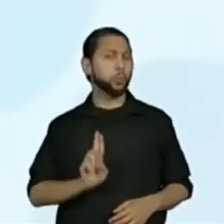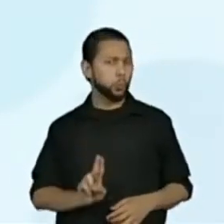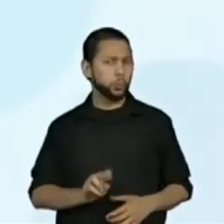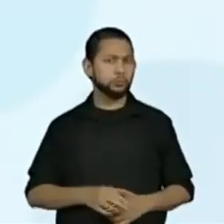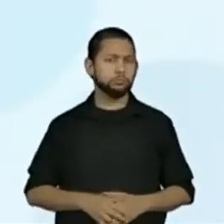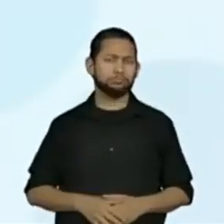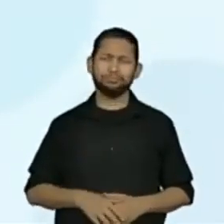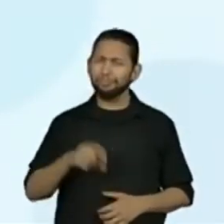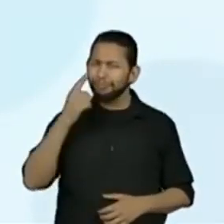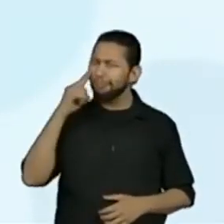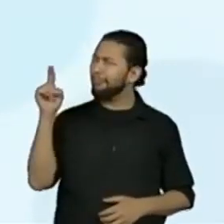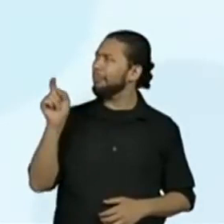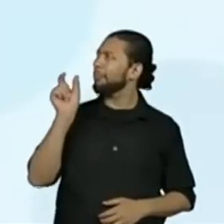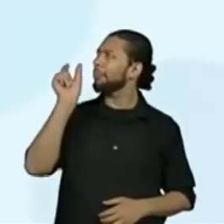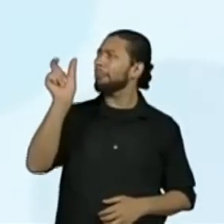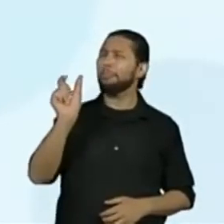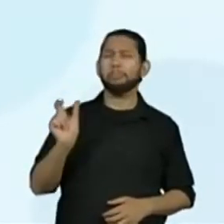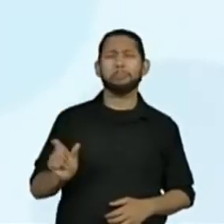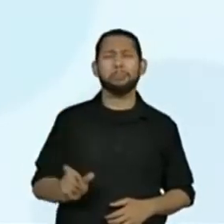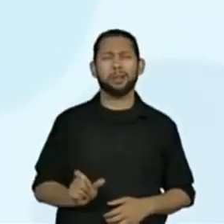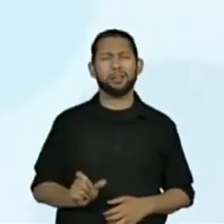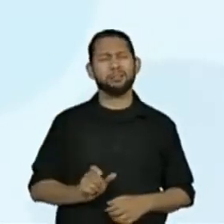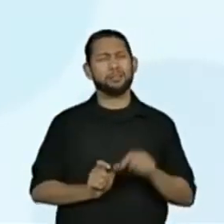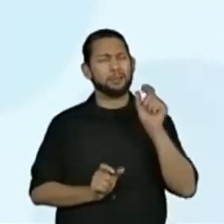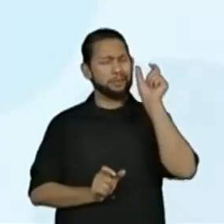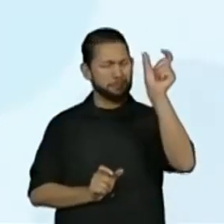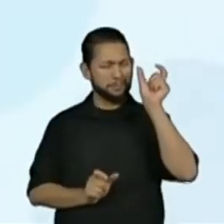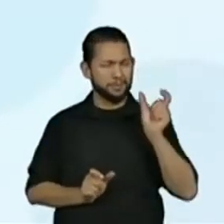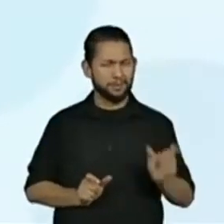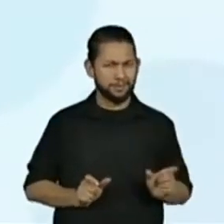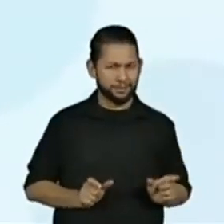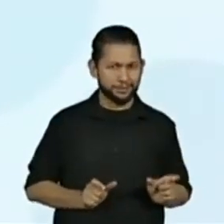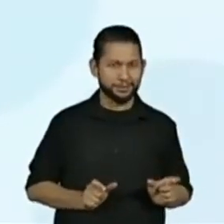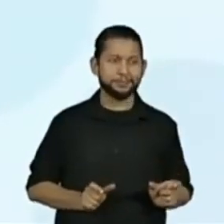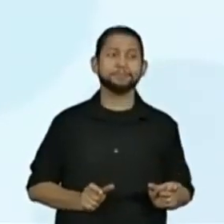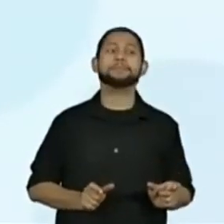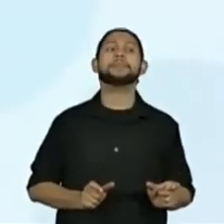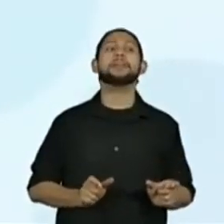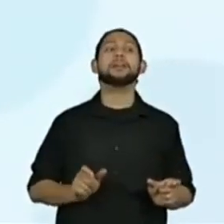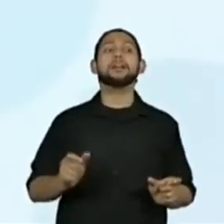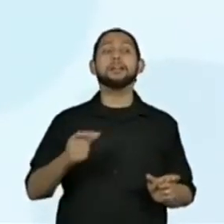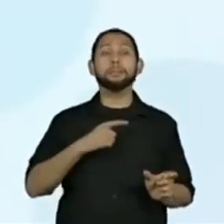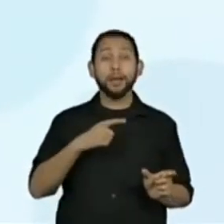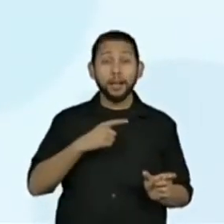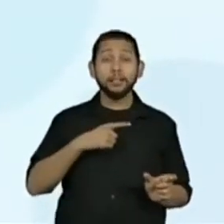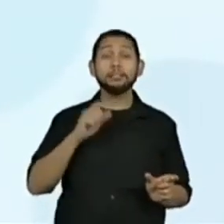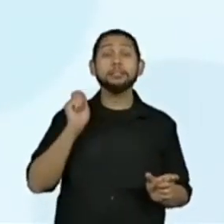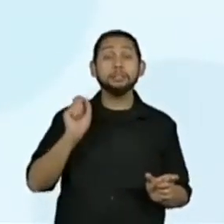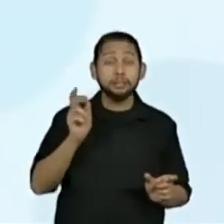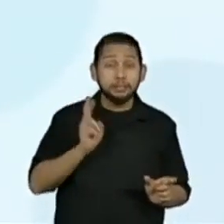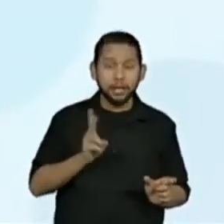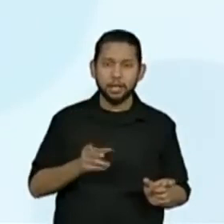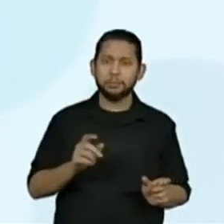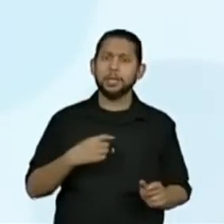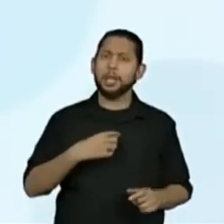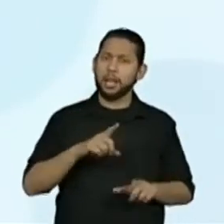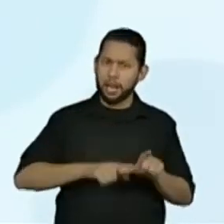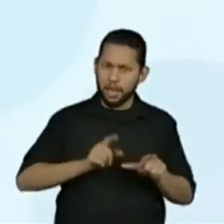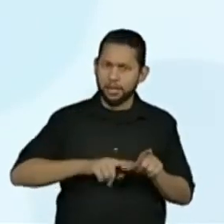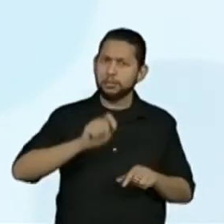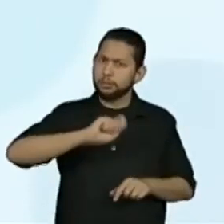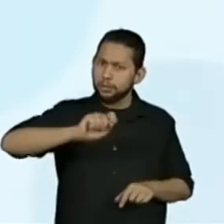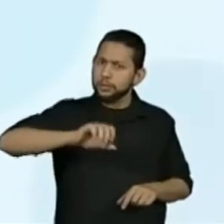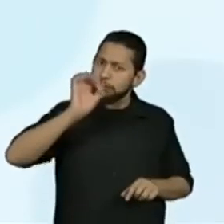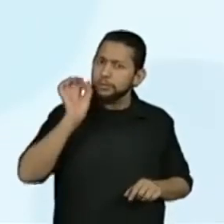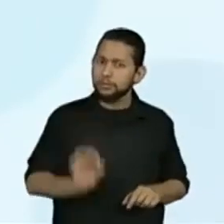será que essas palavras têm relação, hein pessoal? Olha só, todas estão grafadas corretamente. Então, vamos